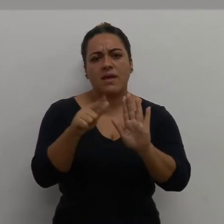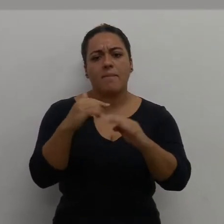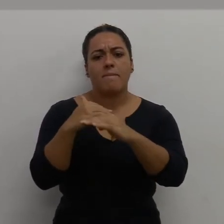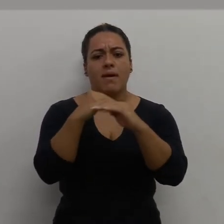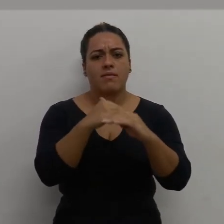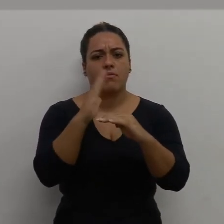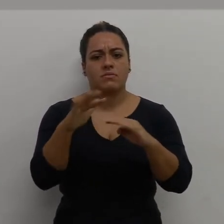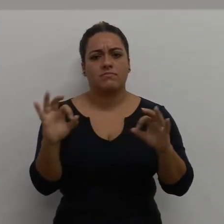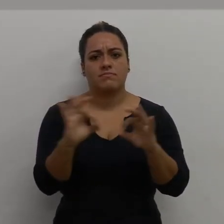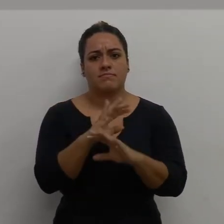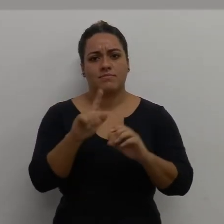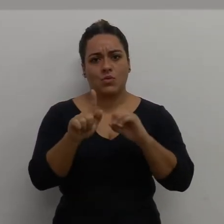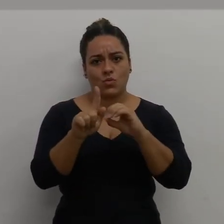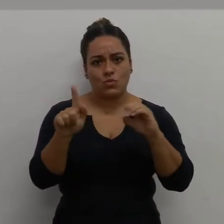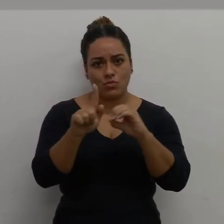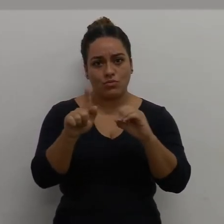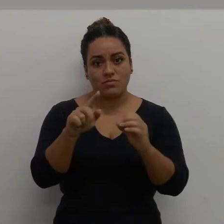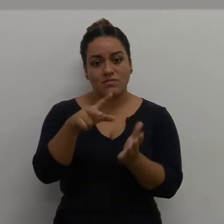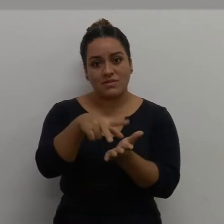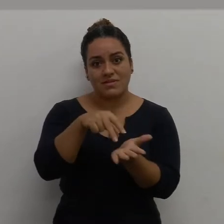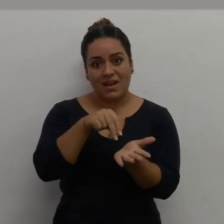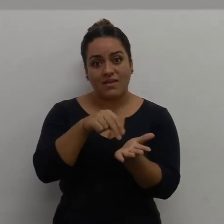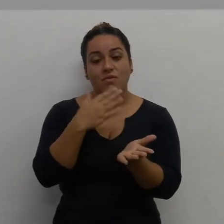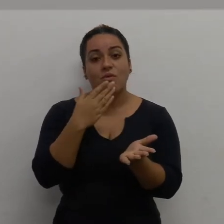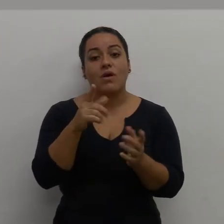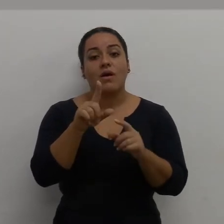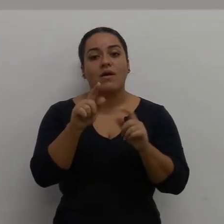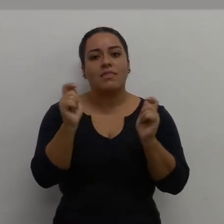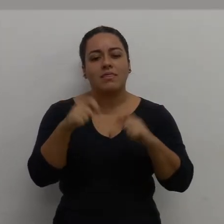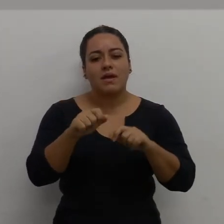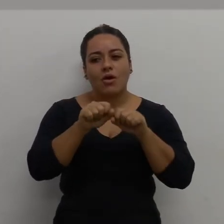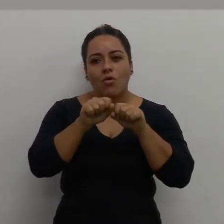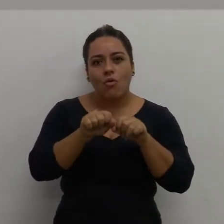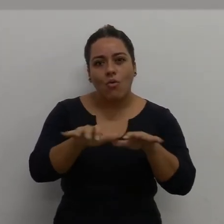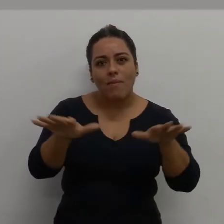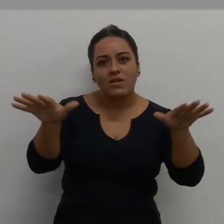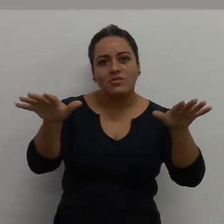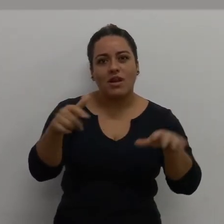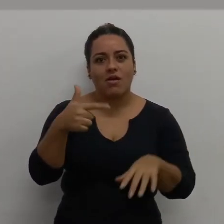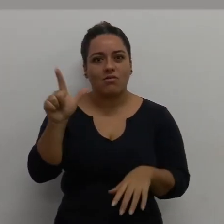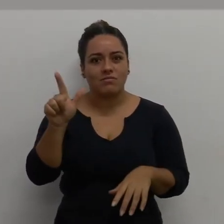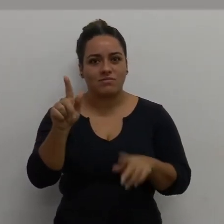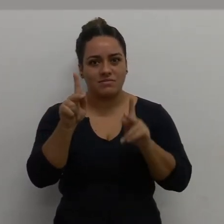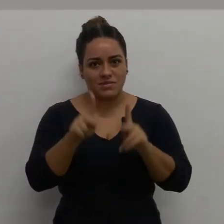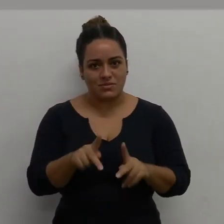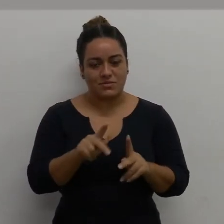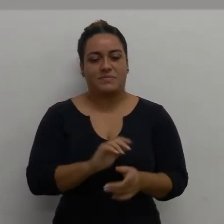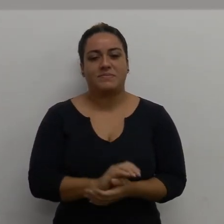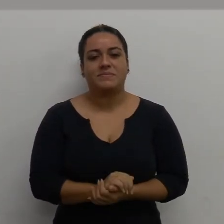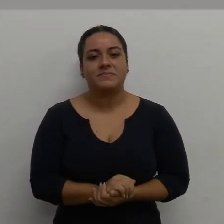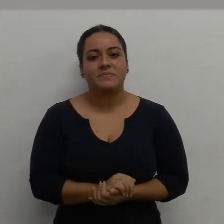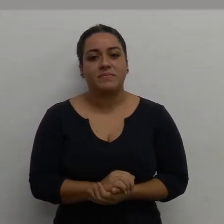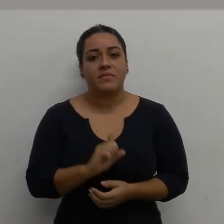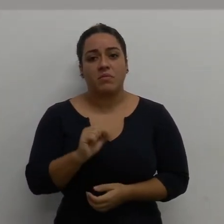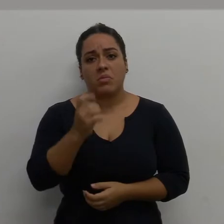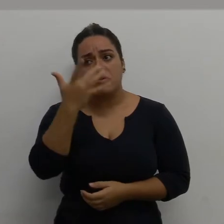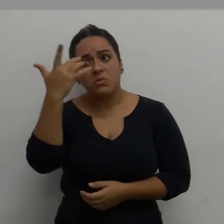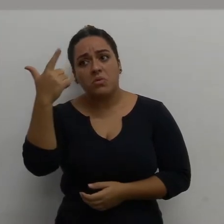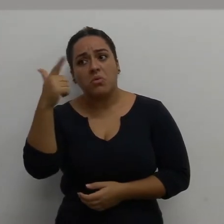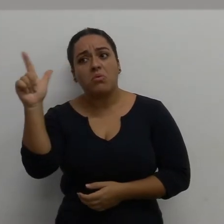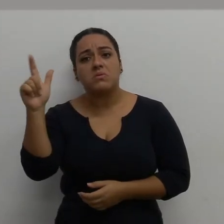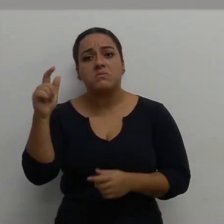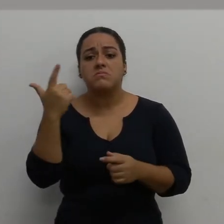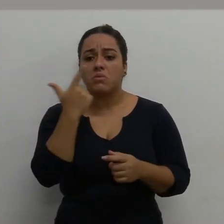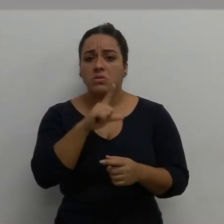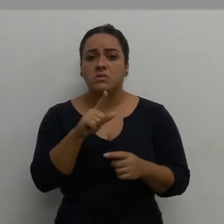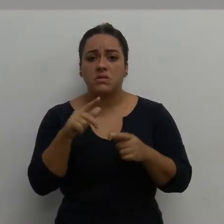padrão do Google Drive, essa possibilidade de compartilhar a planilha, o recurso, para que outras pessoas